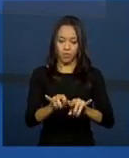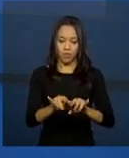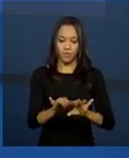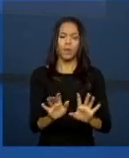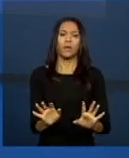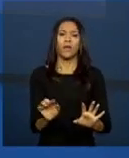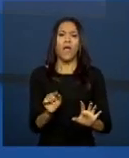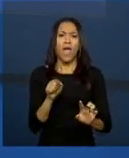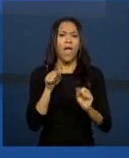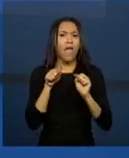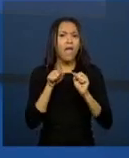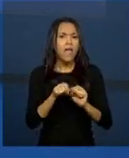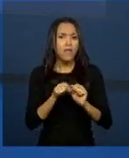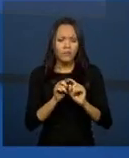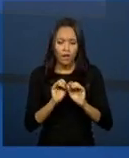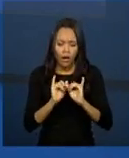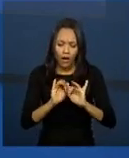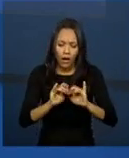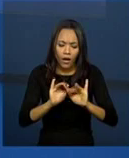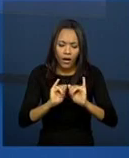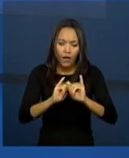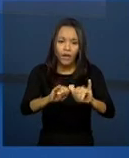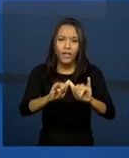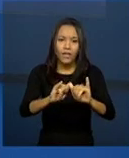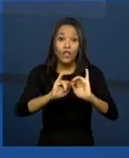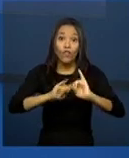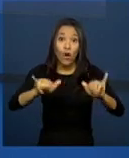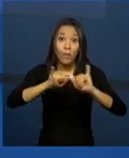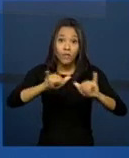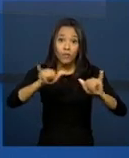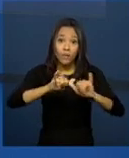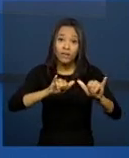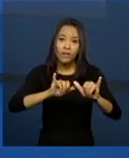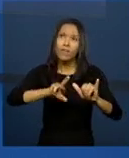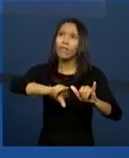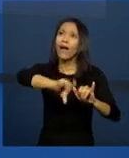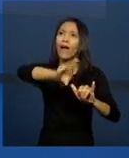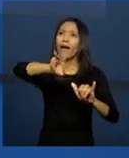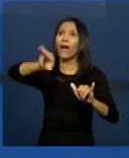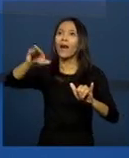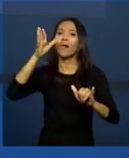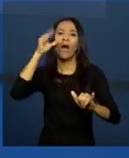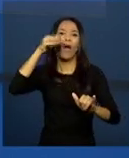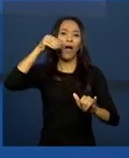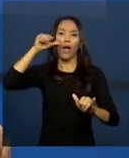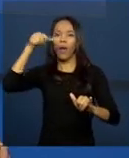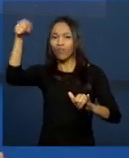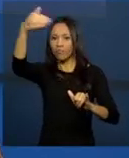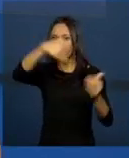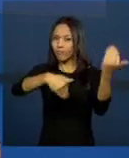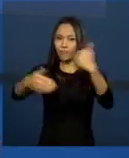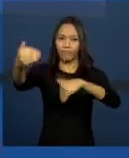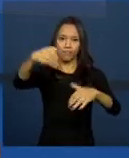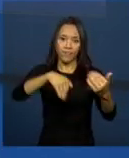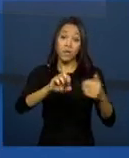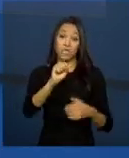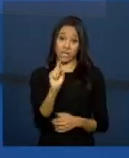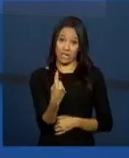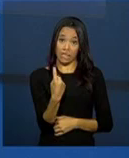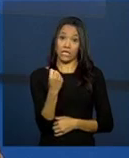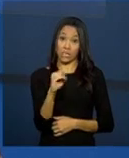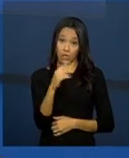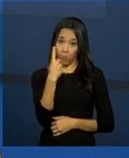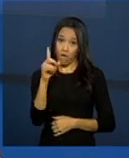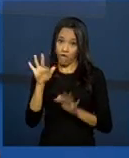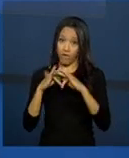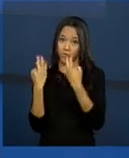essa informação passa a ser compartilhada entre as várias unidades. Então, por exemplo, se uma família estava acompanhada num CREAS,